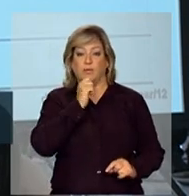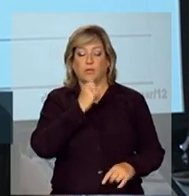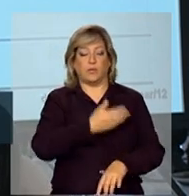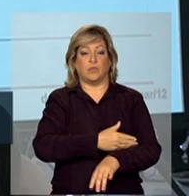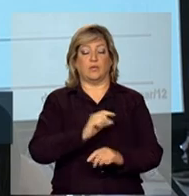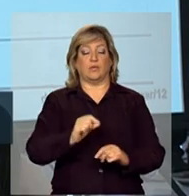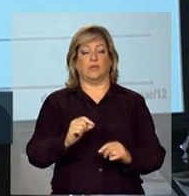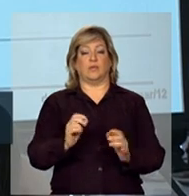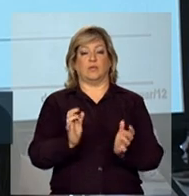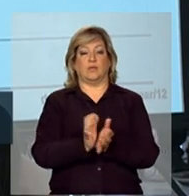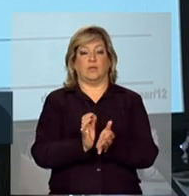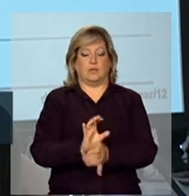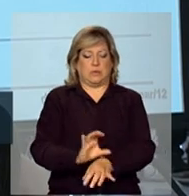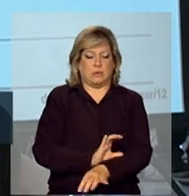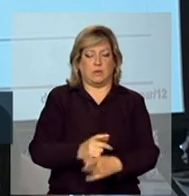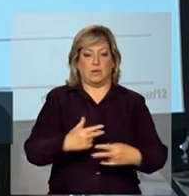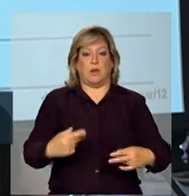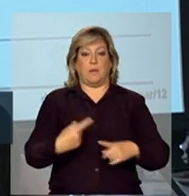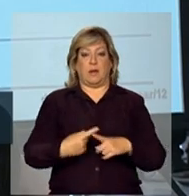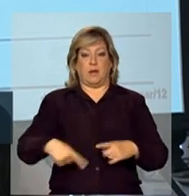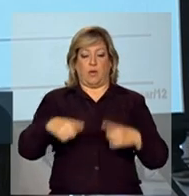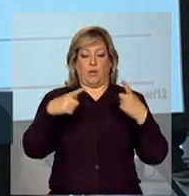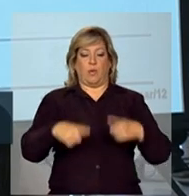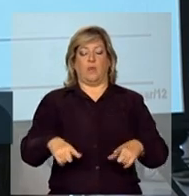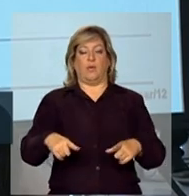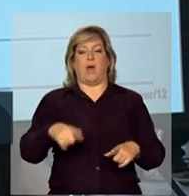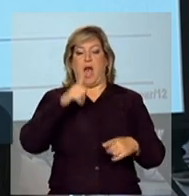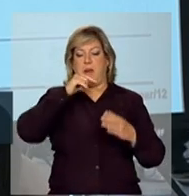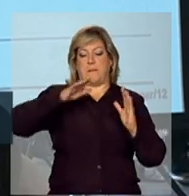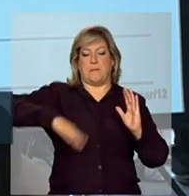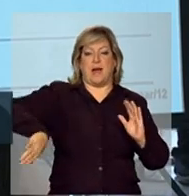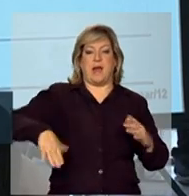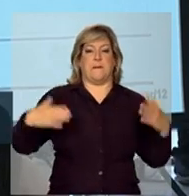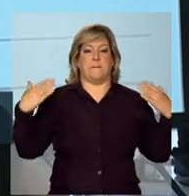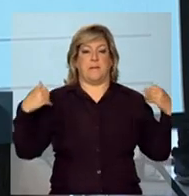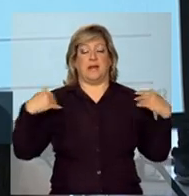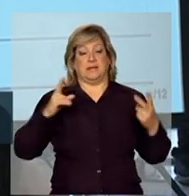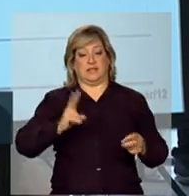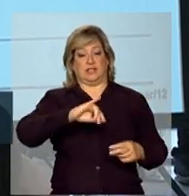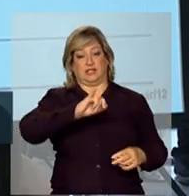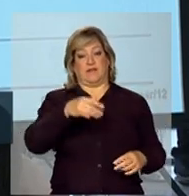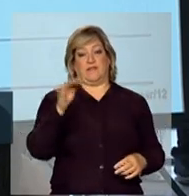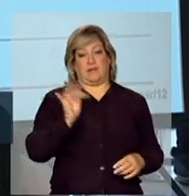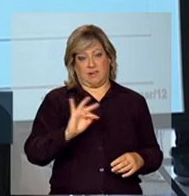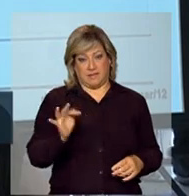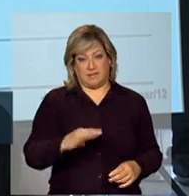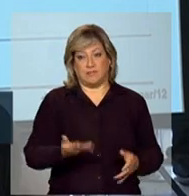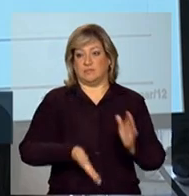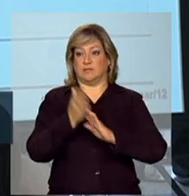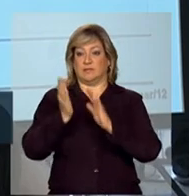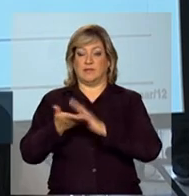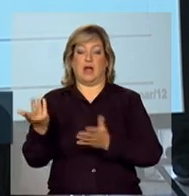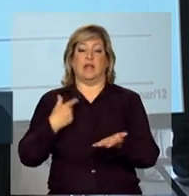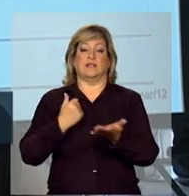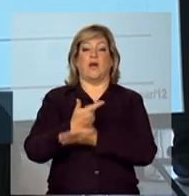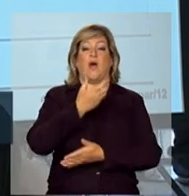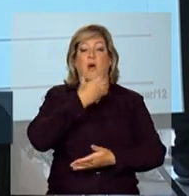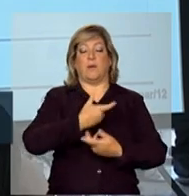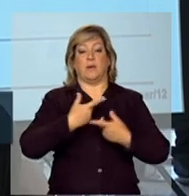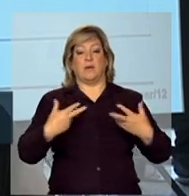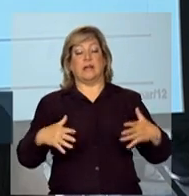áreas típicas do litoral, onde você tem turismo funcionando, onde você teve compra de Natal.